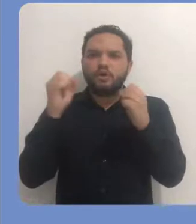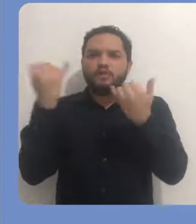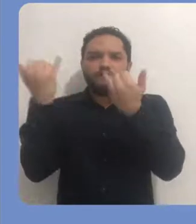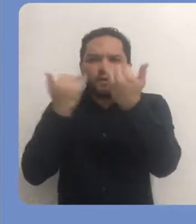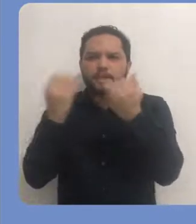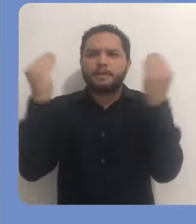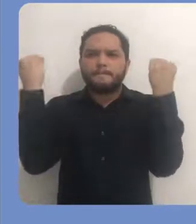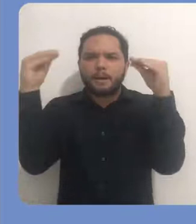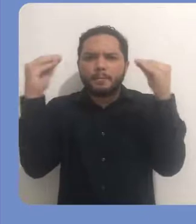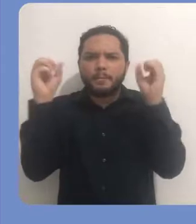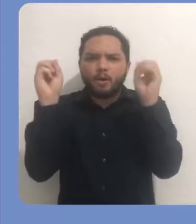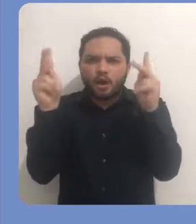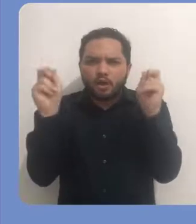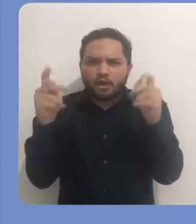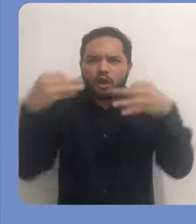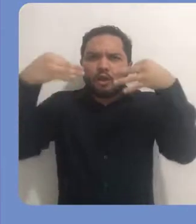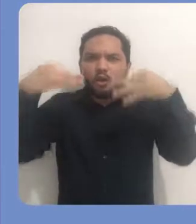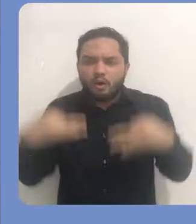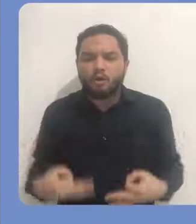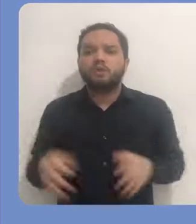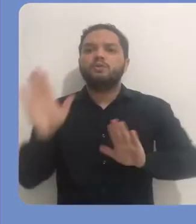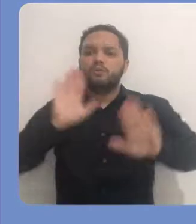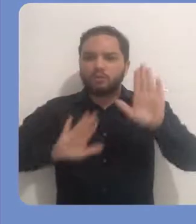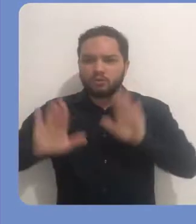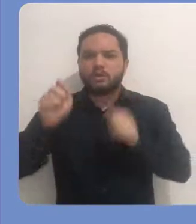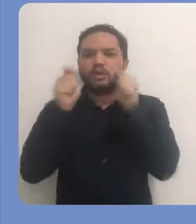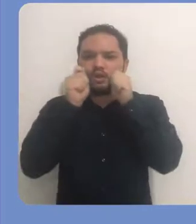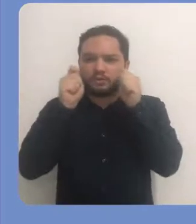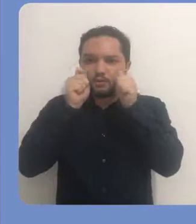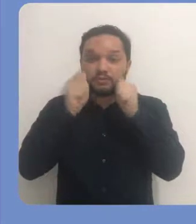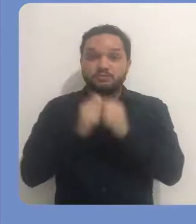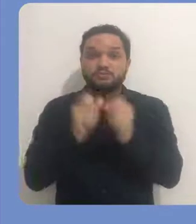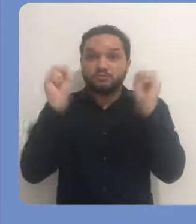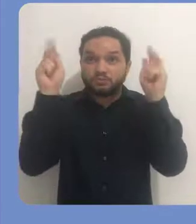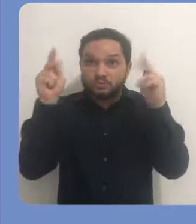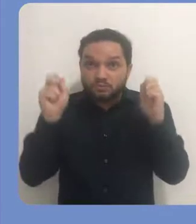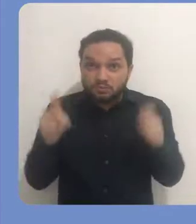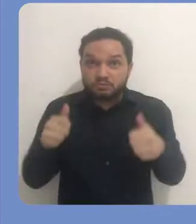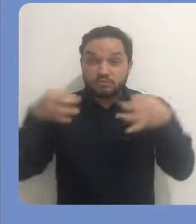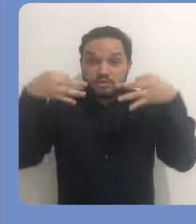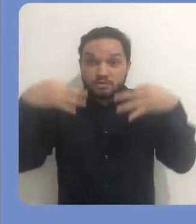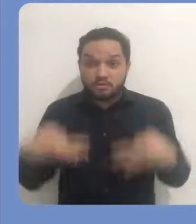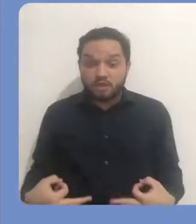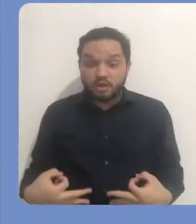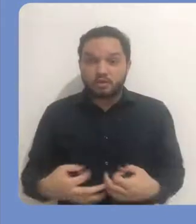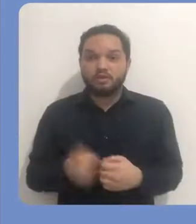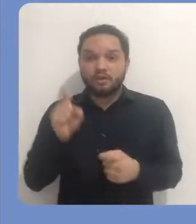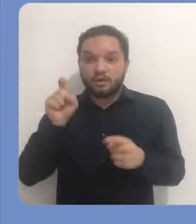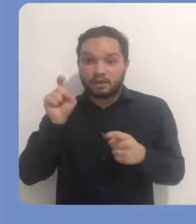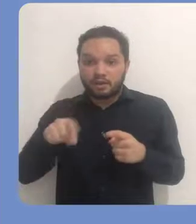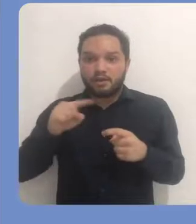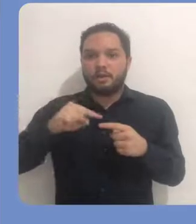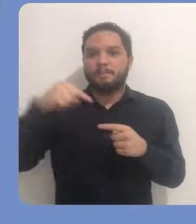forneceu anteriormente com bastante cuidado. Estando tudo de acordo, clique em Próximo.